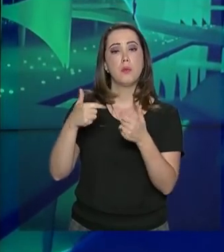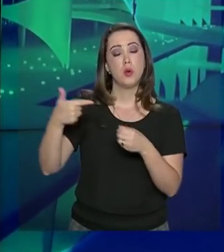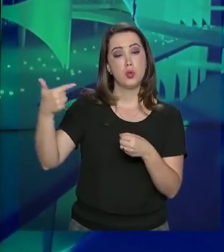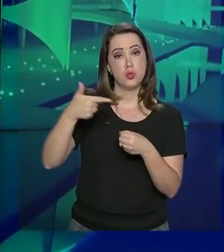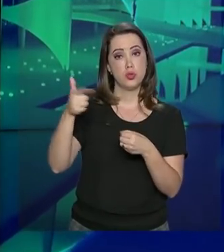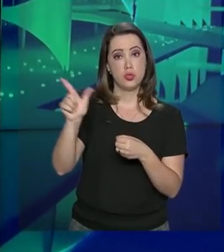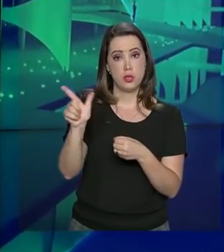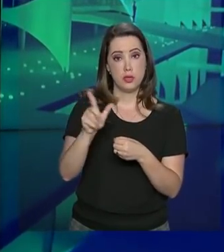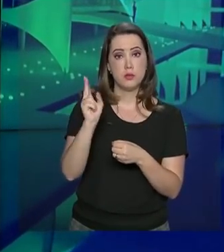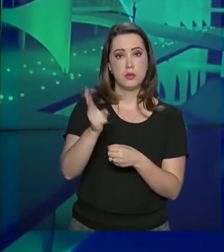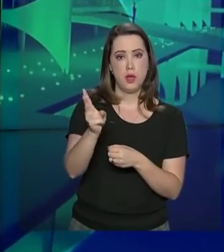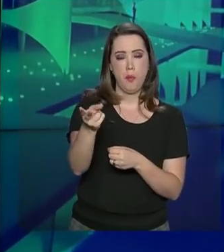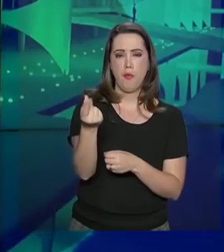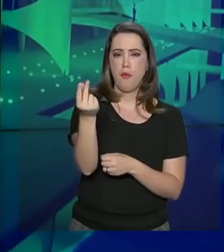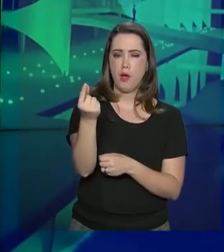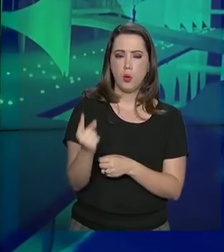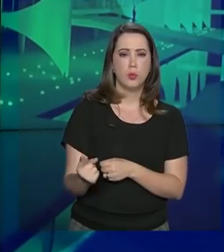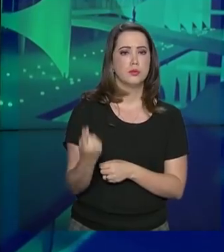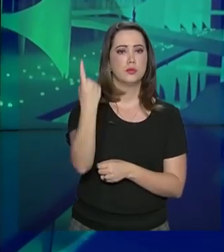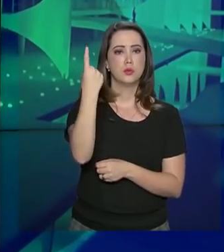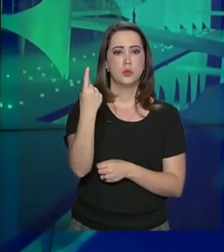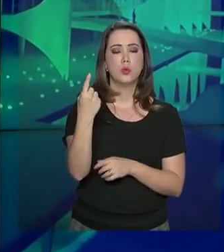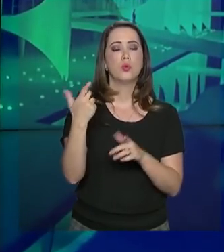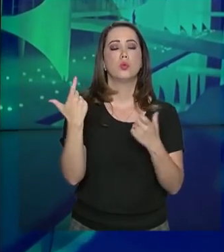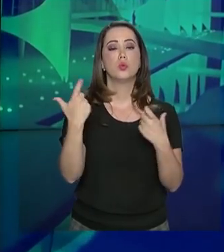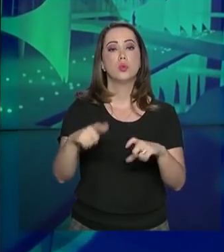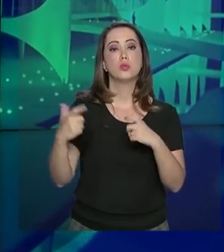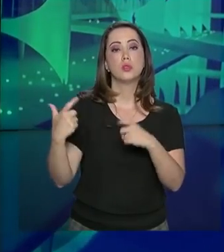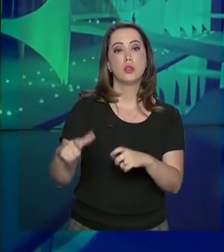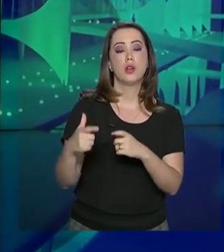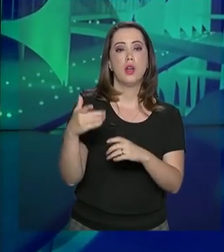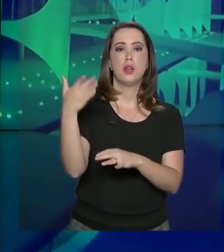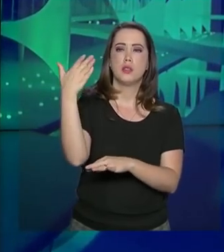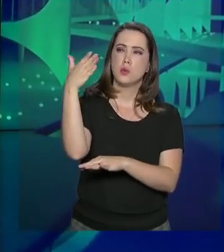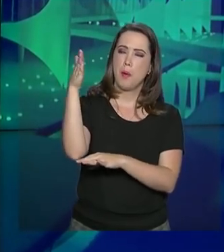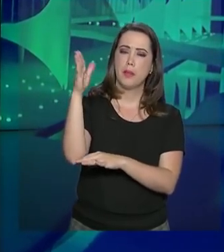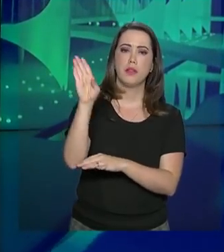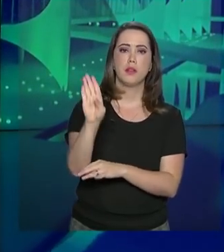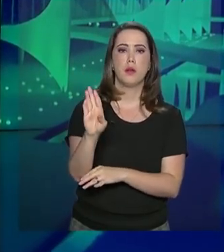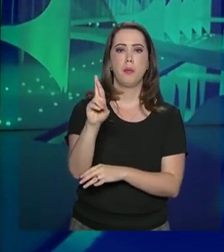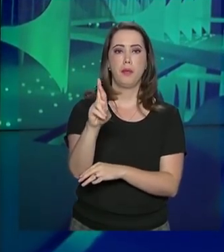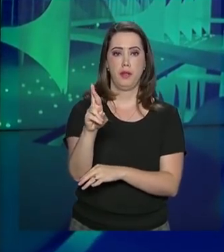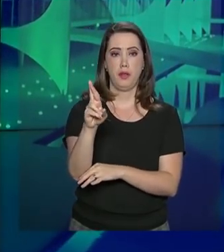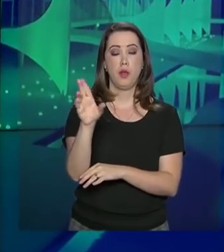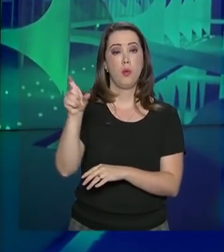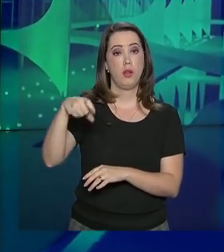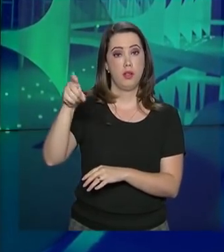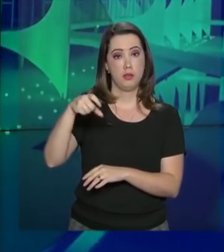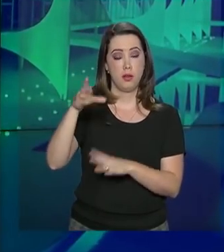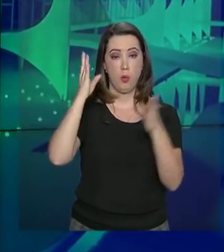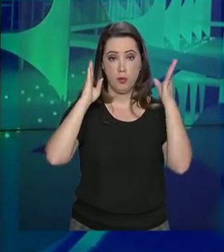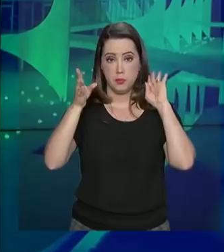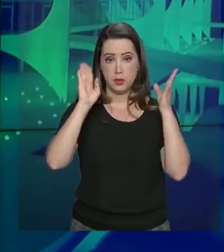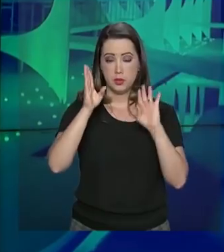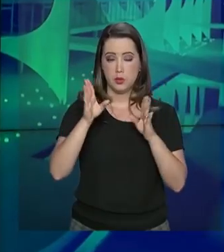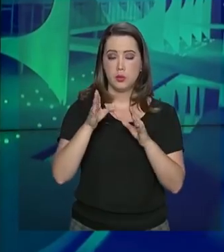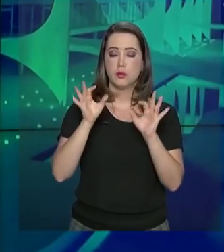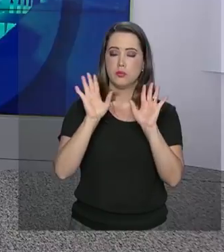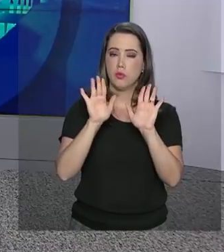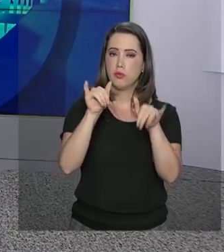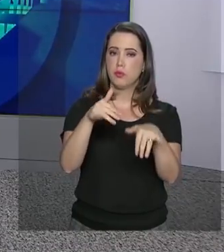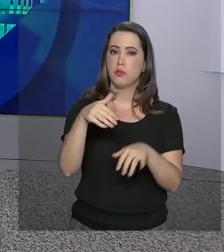diesel a preço fixo nos postos com a bandeira BR. O cartão caminhoneiro deve estar pronto em cerca de 90 dias.